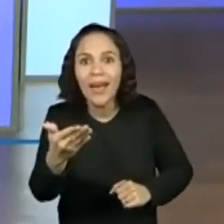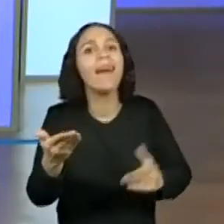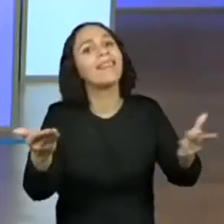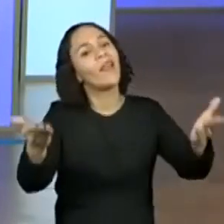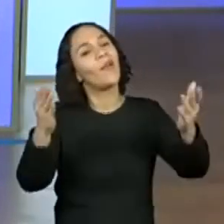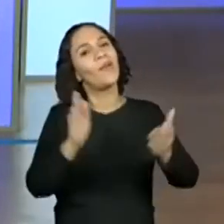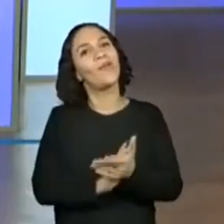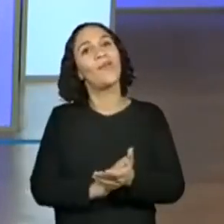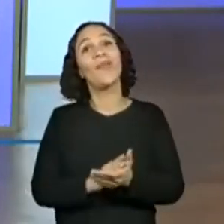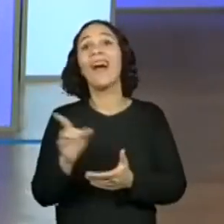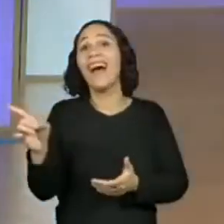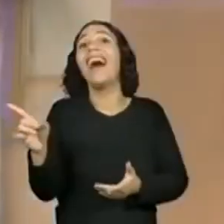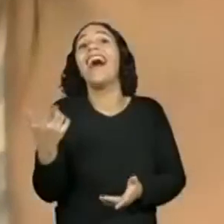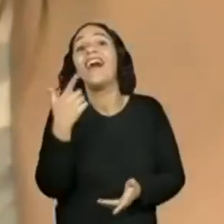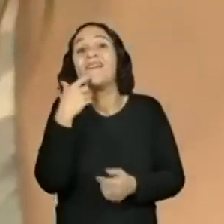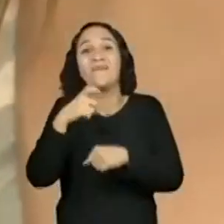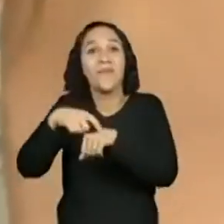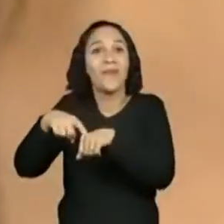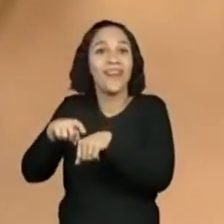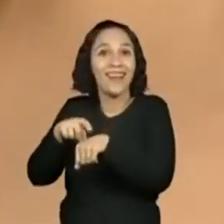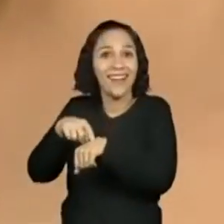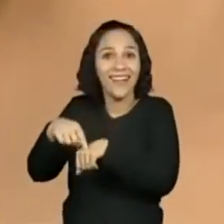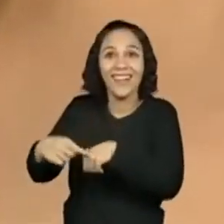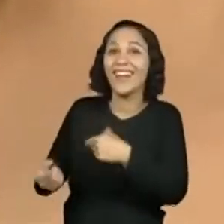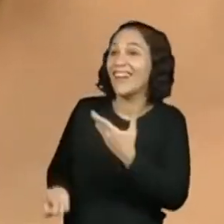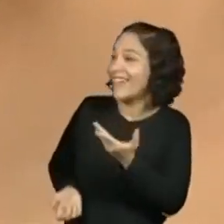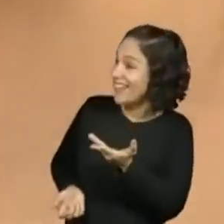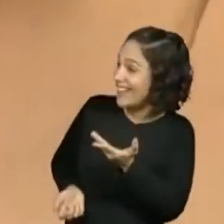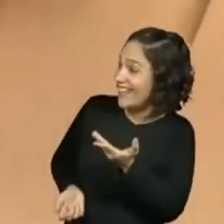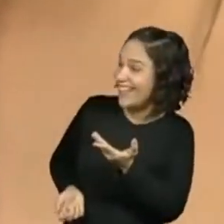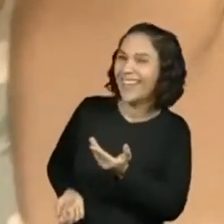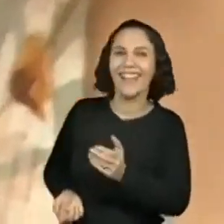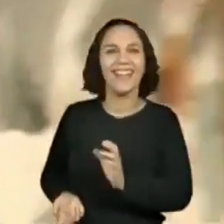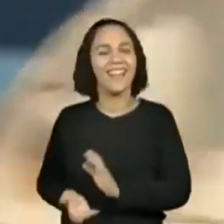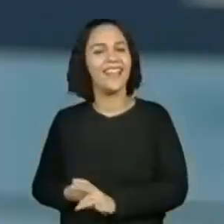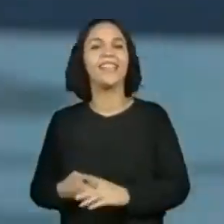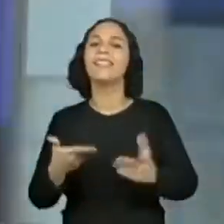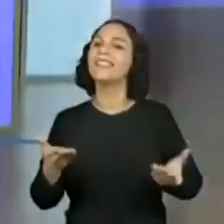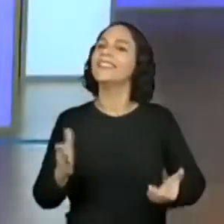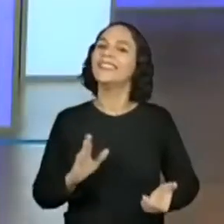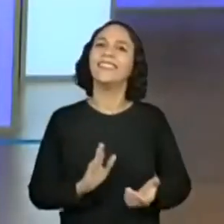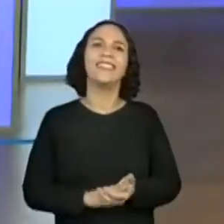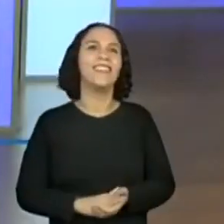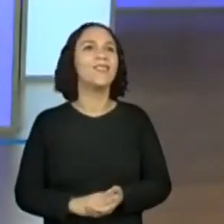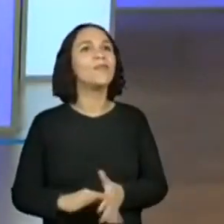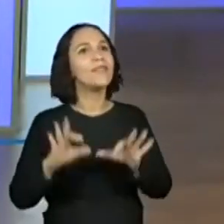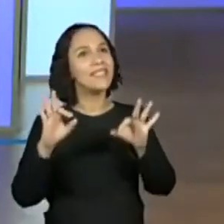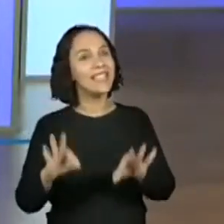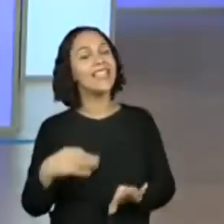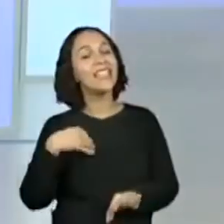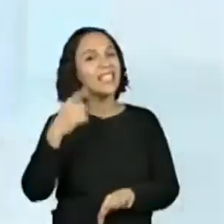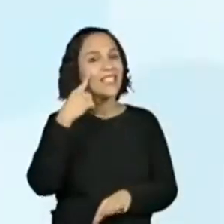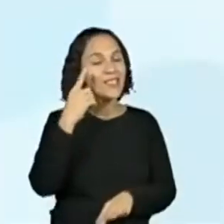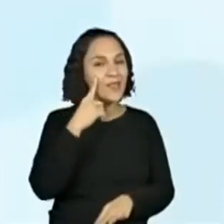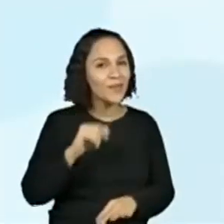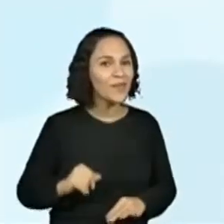Morango. Morango. Eu sou pra quê? Ter certeza e confirmar que eu sou o quê?